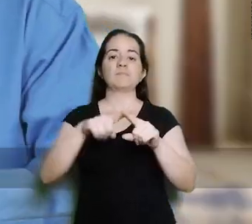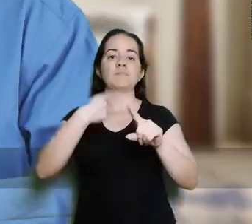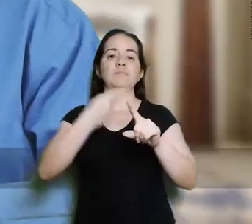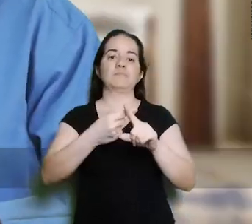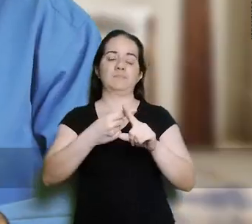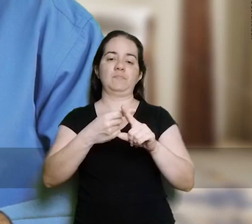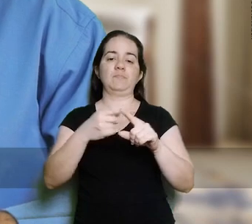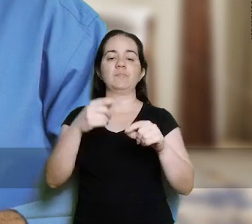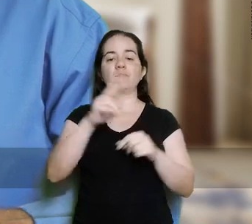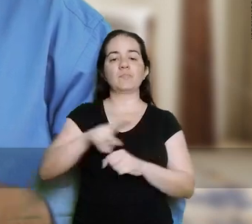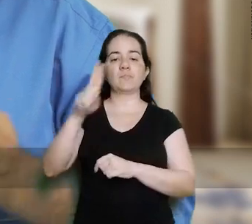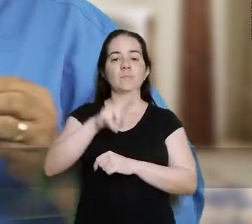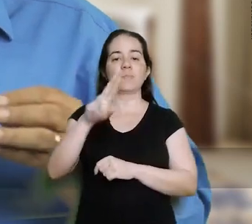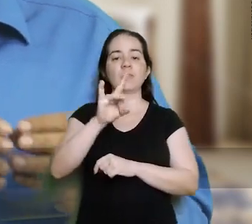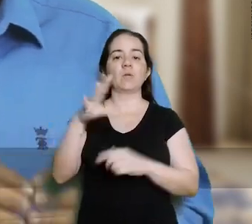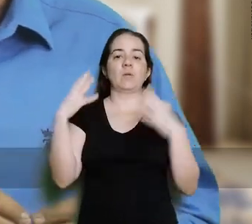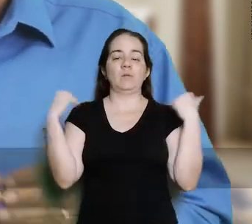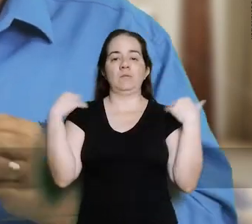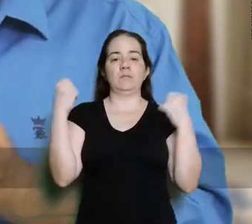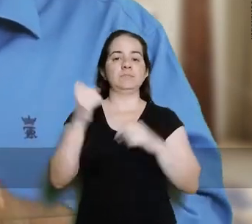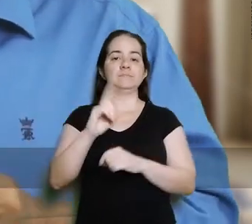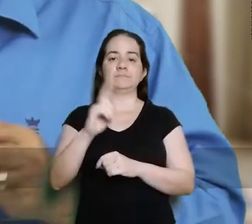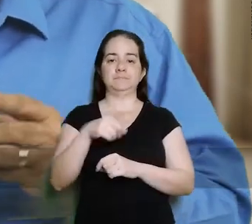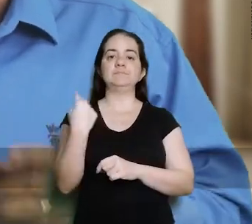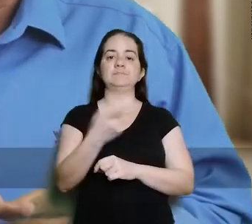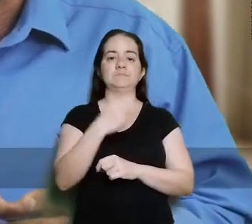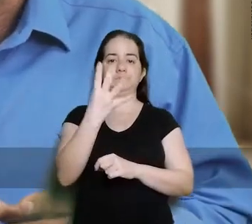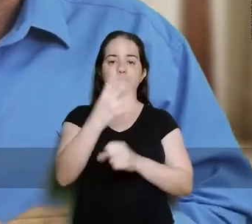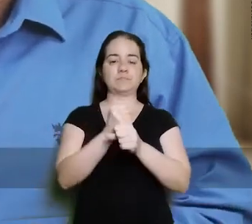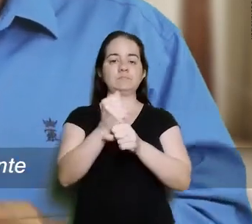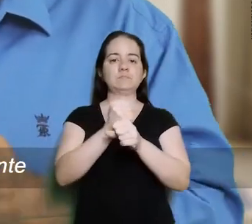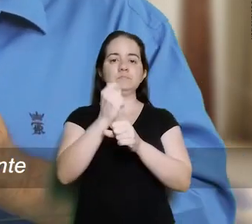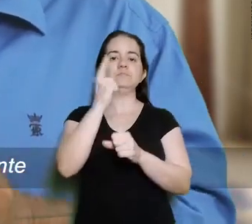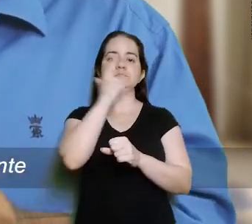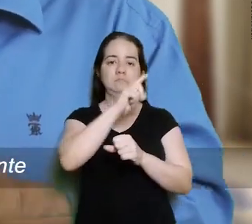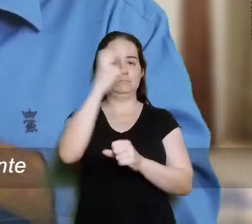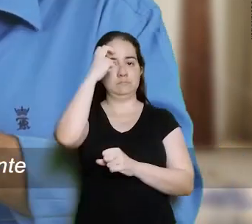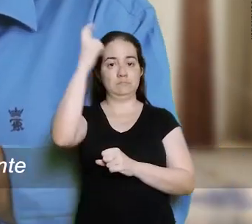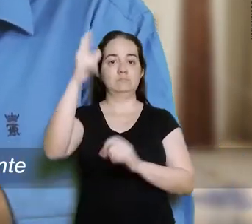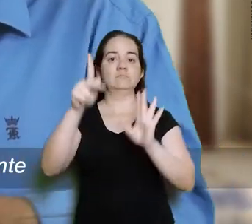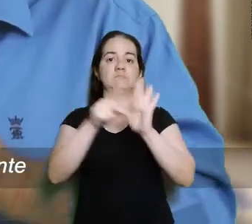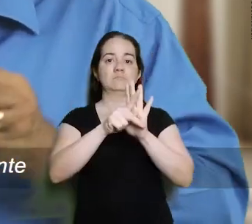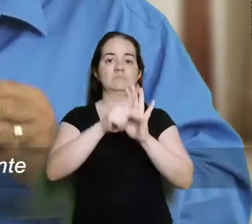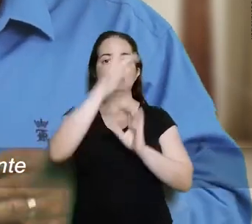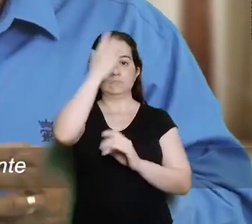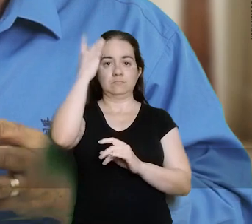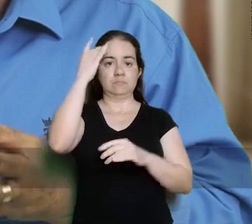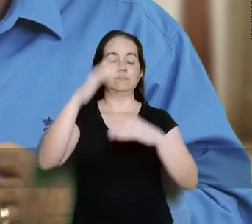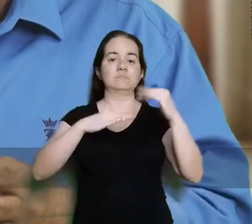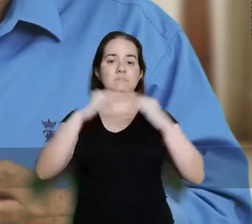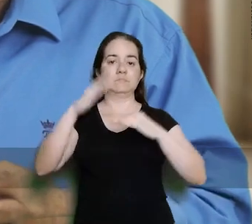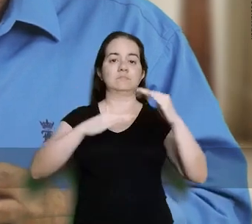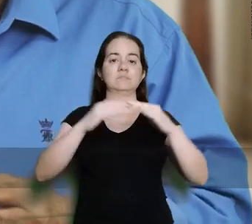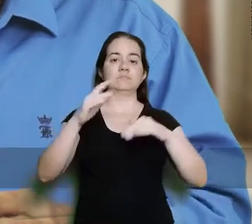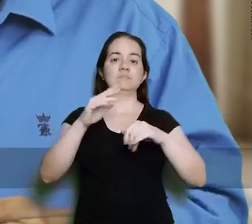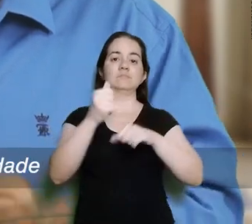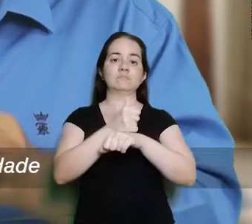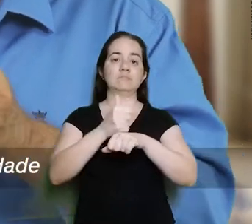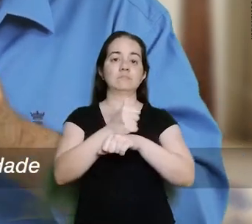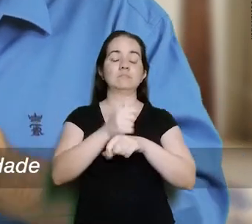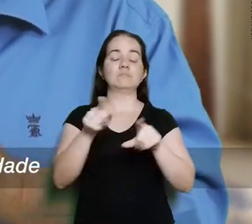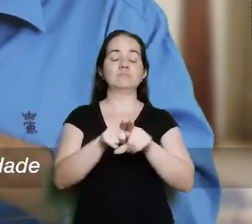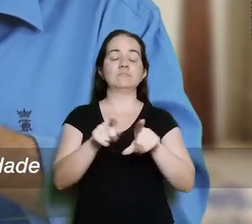Durante quatro anos, a gente vai ampliar a estrutura desse modal. E vamos com a inteligência de gente especializada,